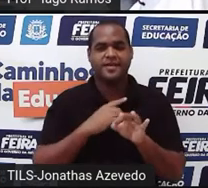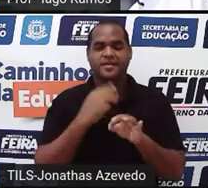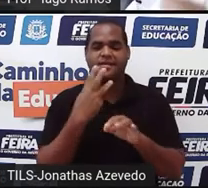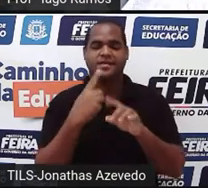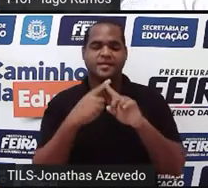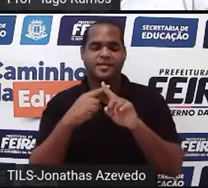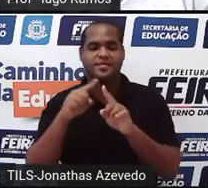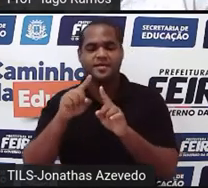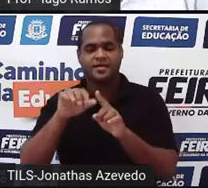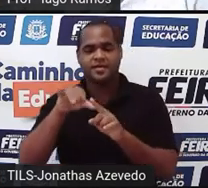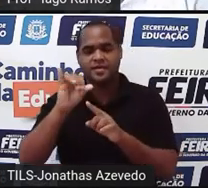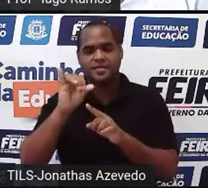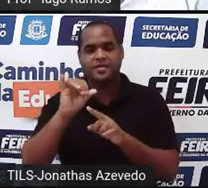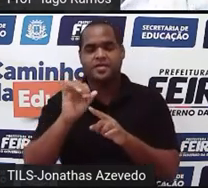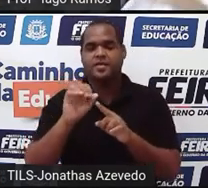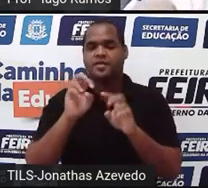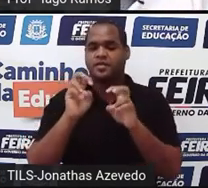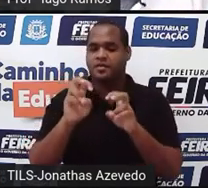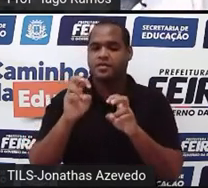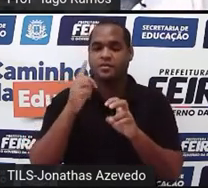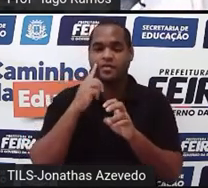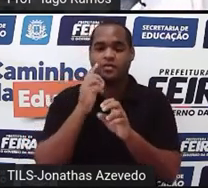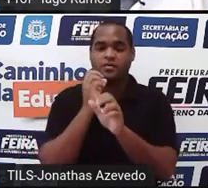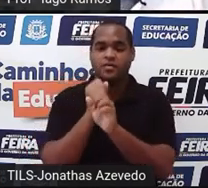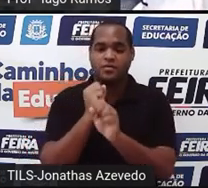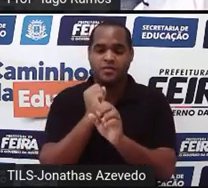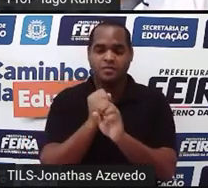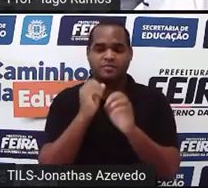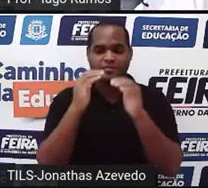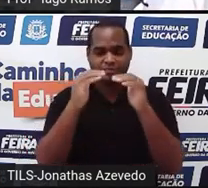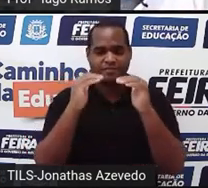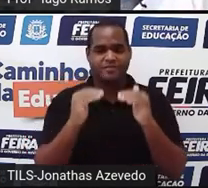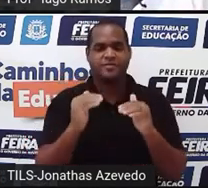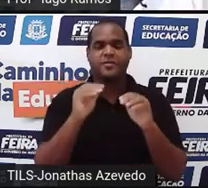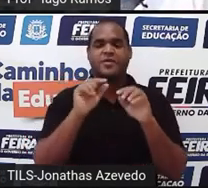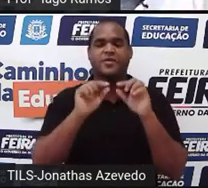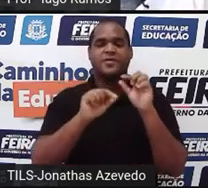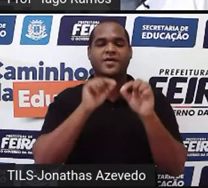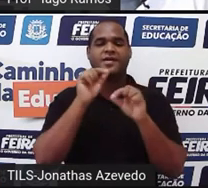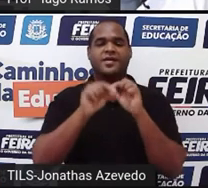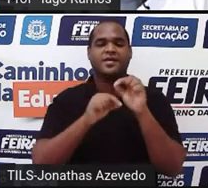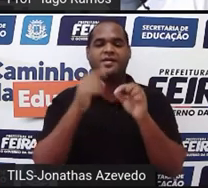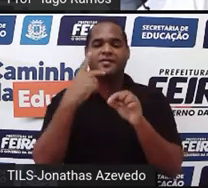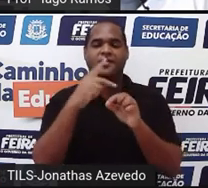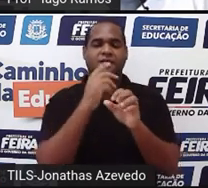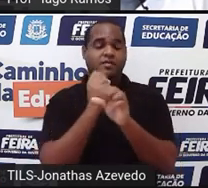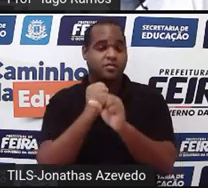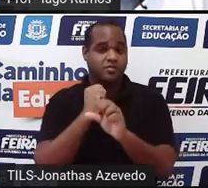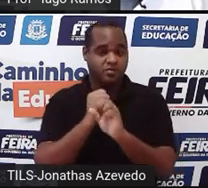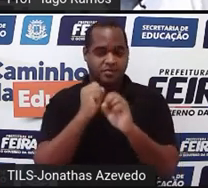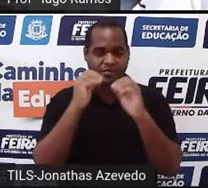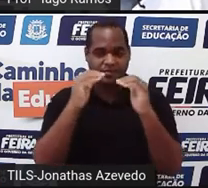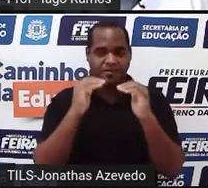igual a 5, e vou somar com a de baixo. E veja o que vai acontecer quando eu somar com a de baixo agora.